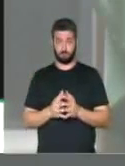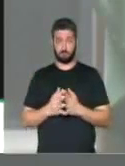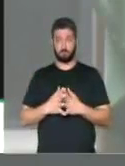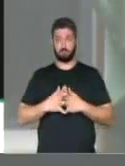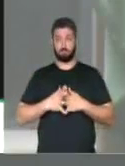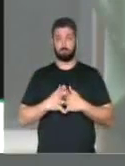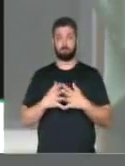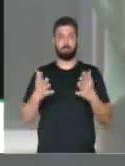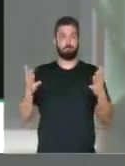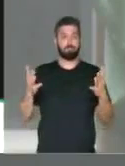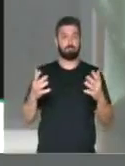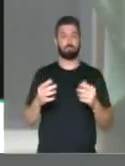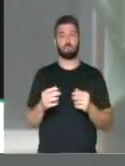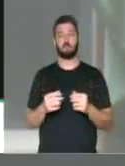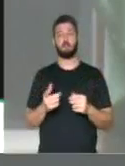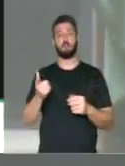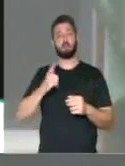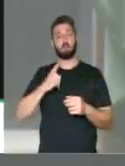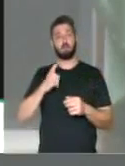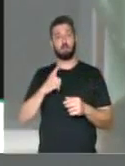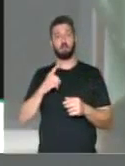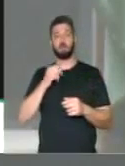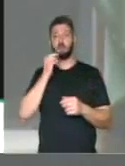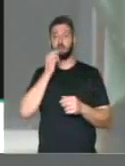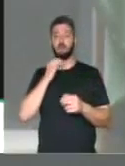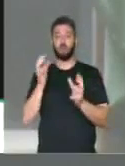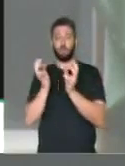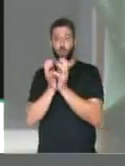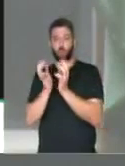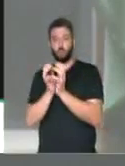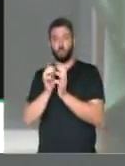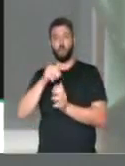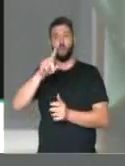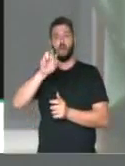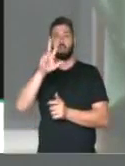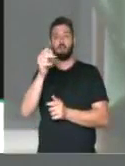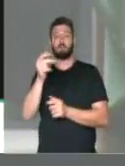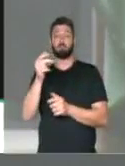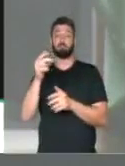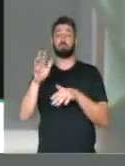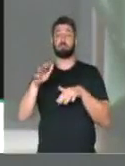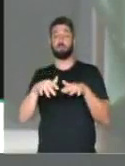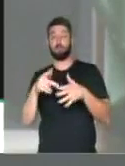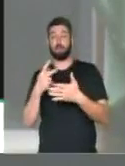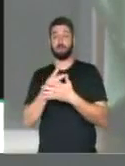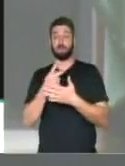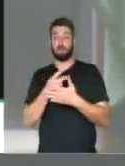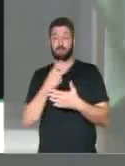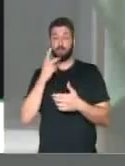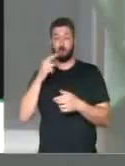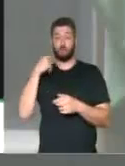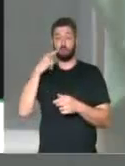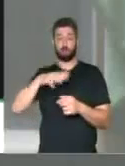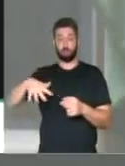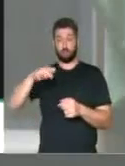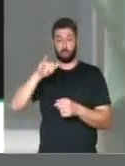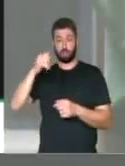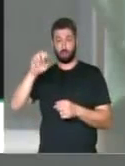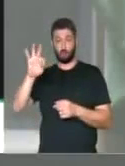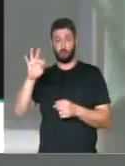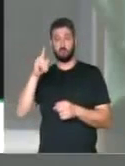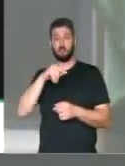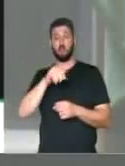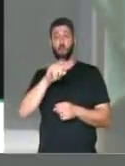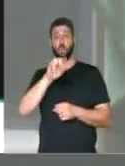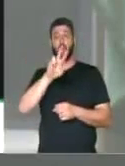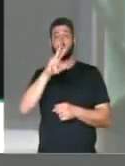e que constituiu a quadrilha, chamada talvez indevidamente pelo procurador Janot,